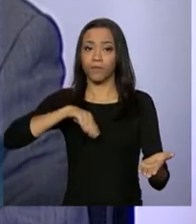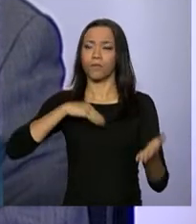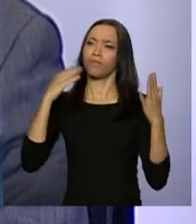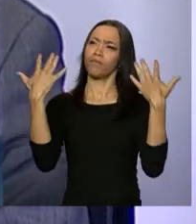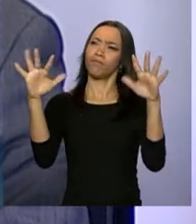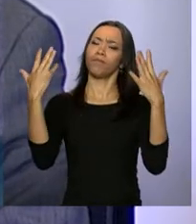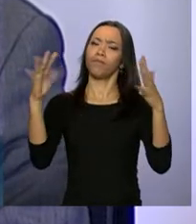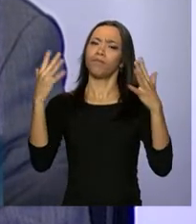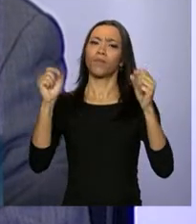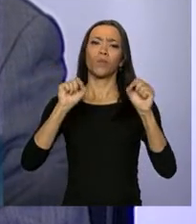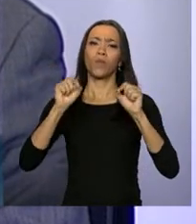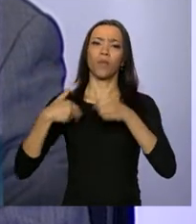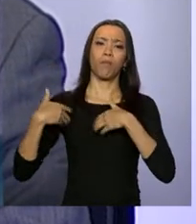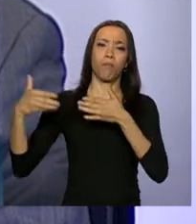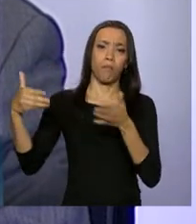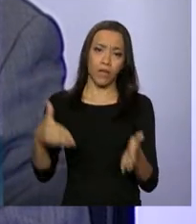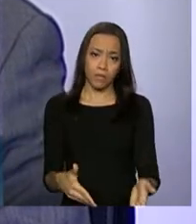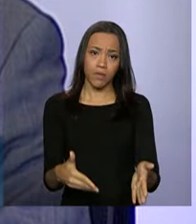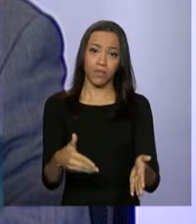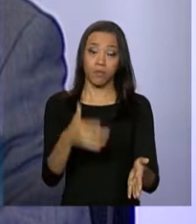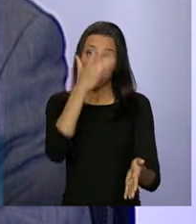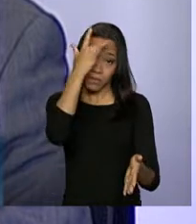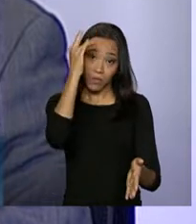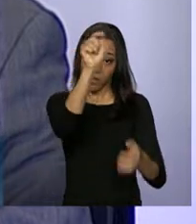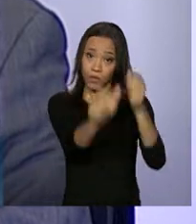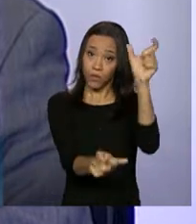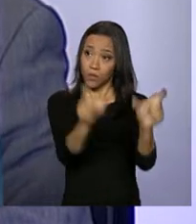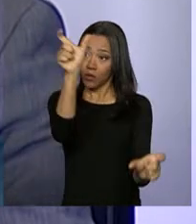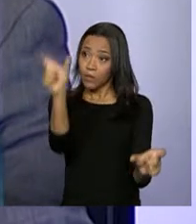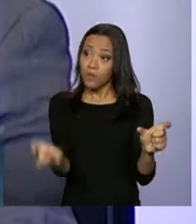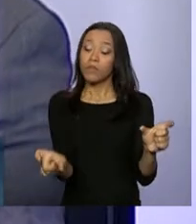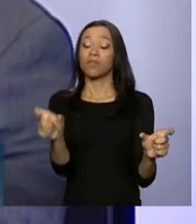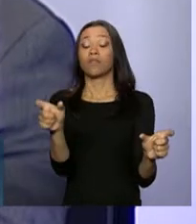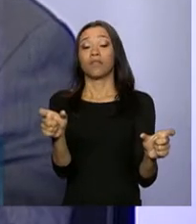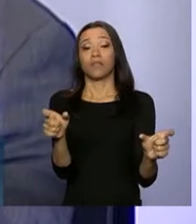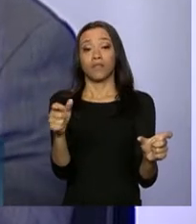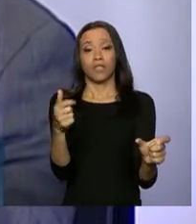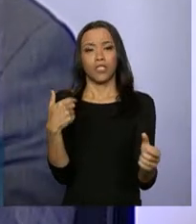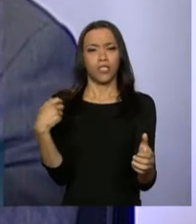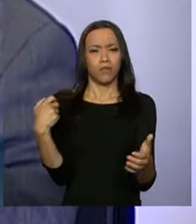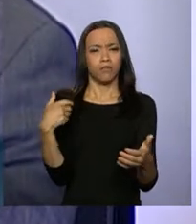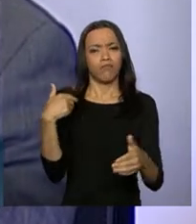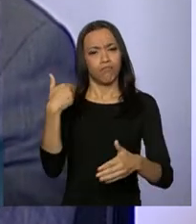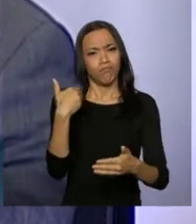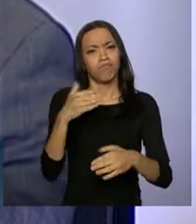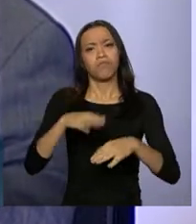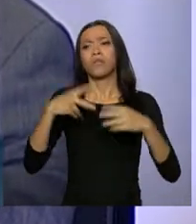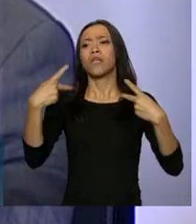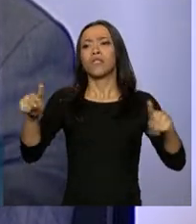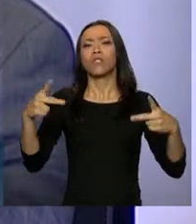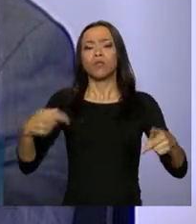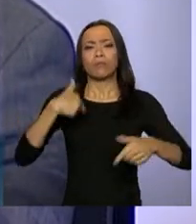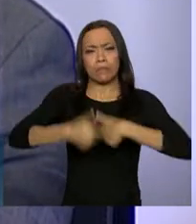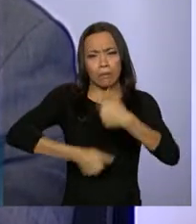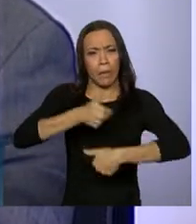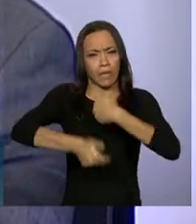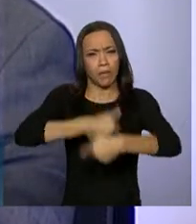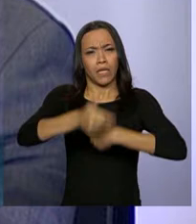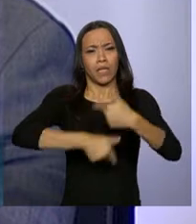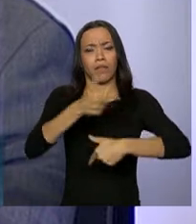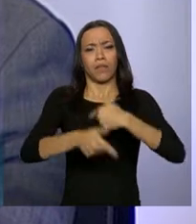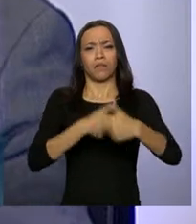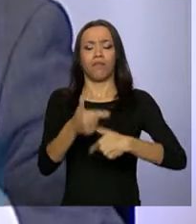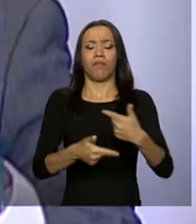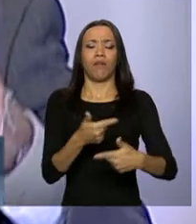a participação dos servidores que, muitas vezes, sacrificam a sua vida pessoal. Não é fácil